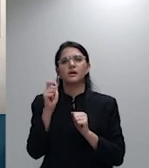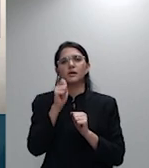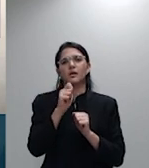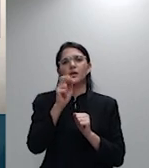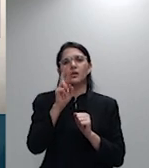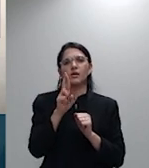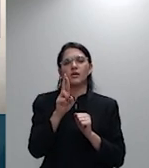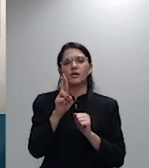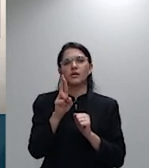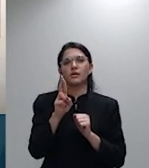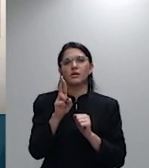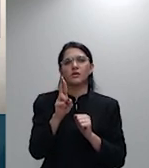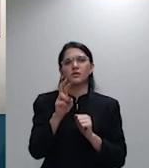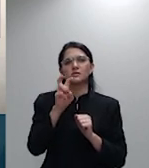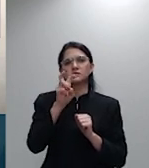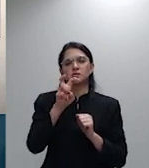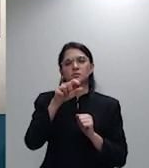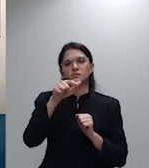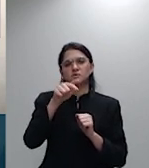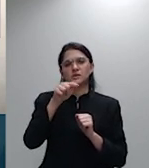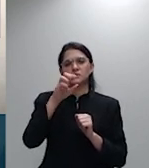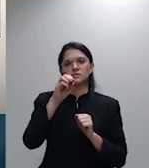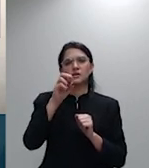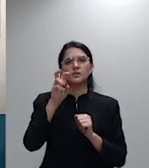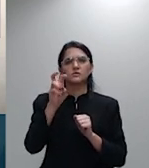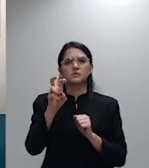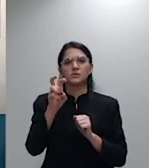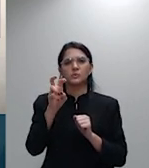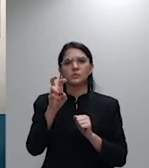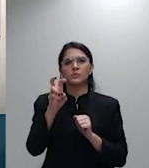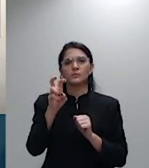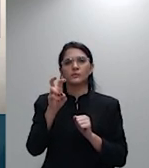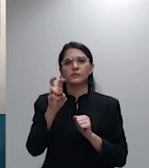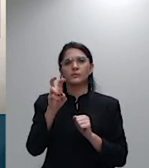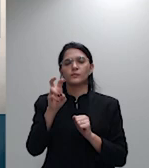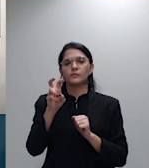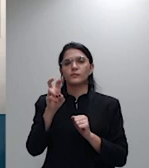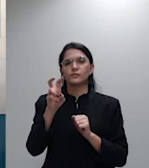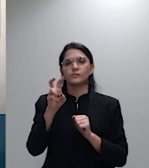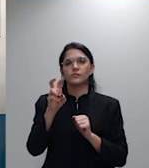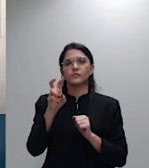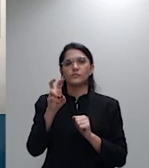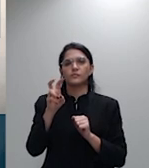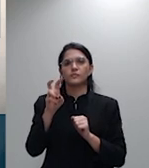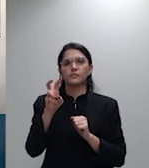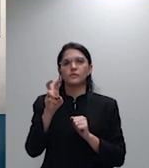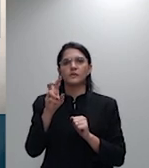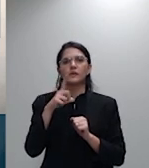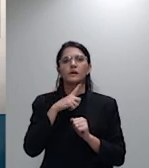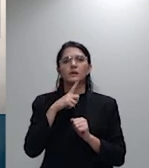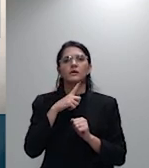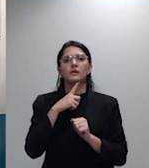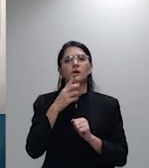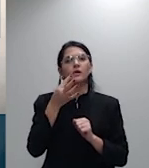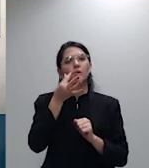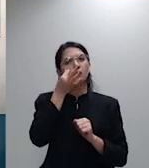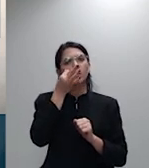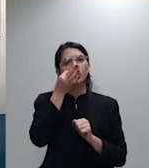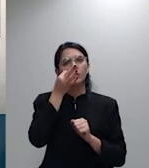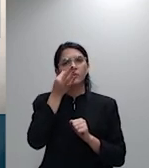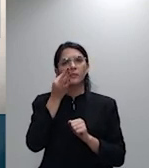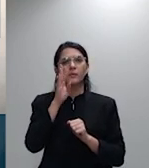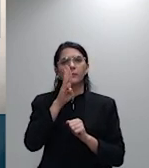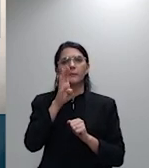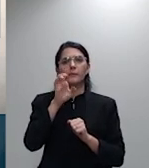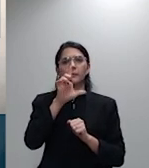5705 que estaria com o pedido de vista do ministro Belize eu posso estar confundindo mas pois sim sobre